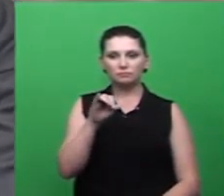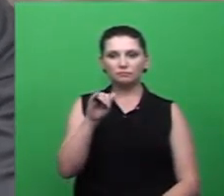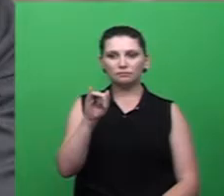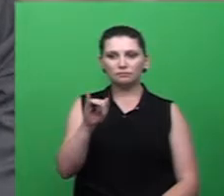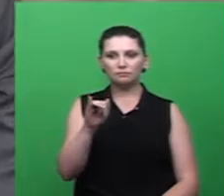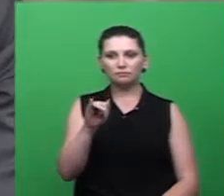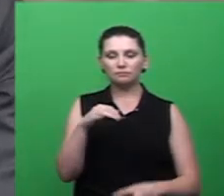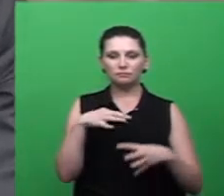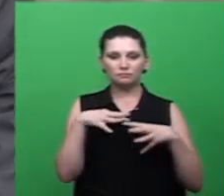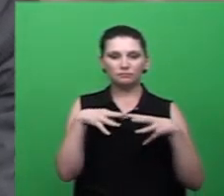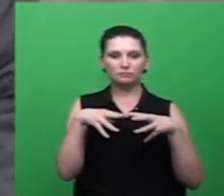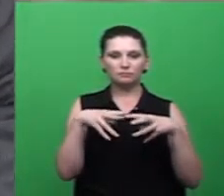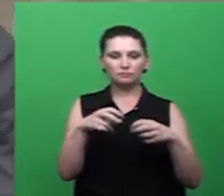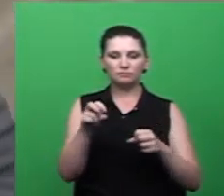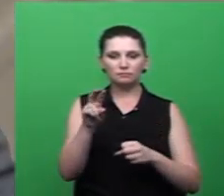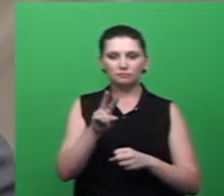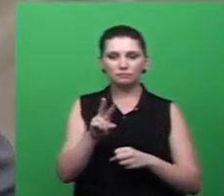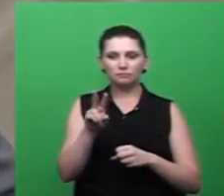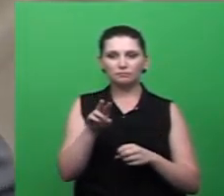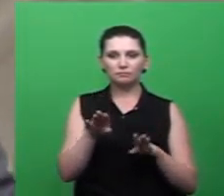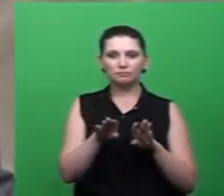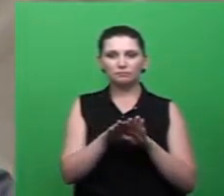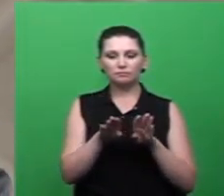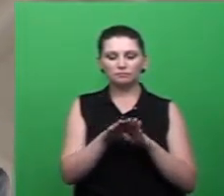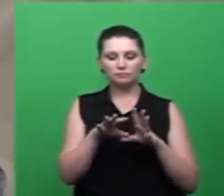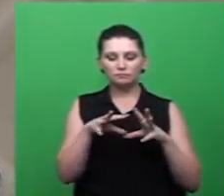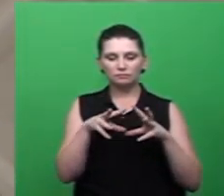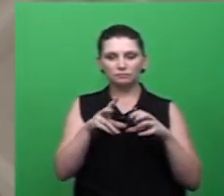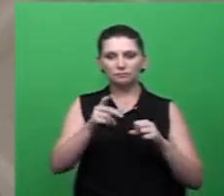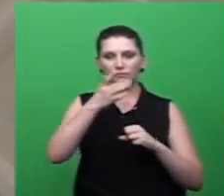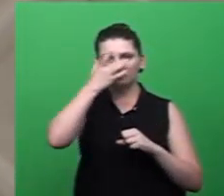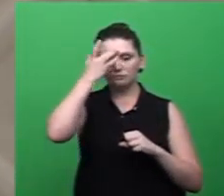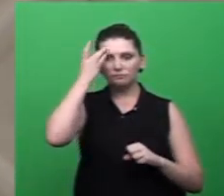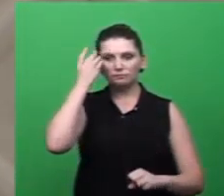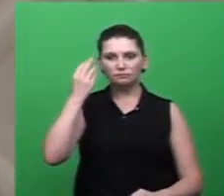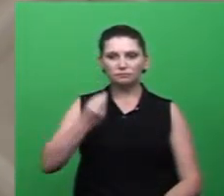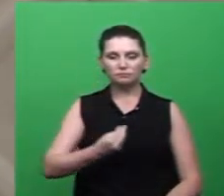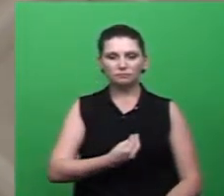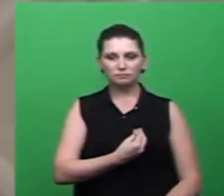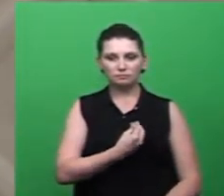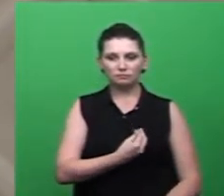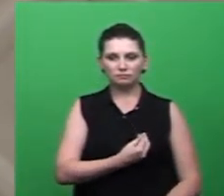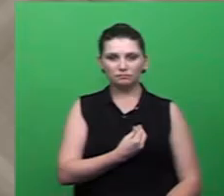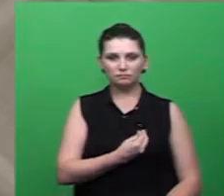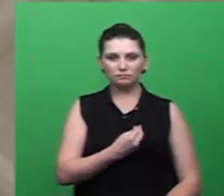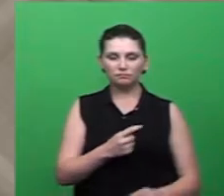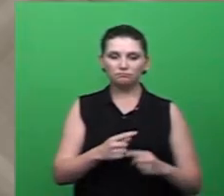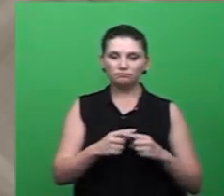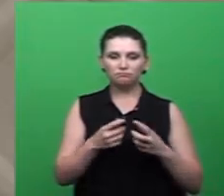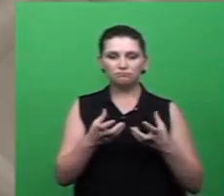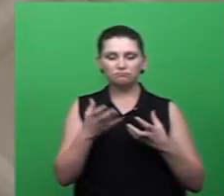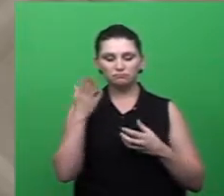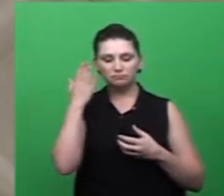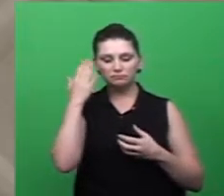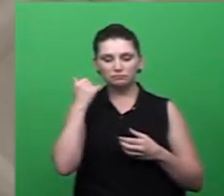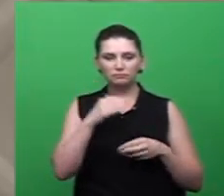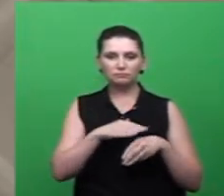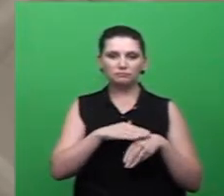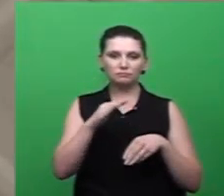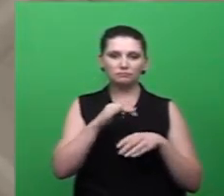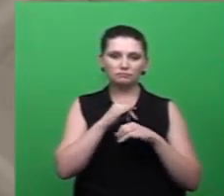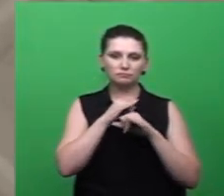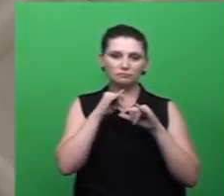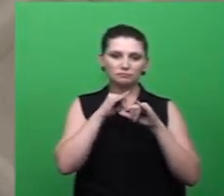demais vereadores e às pessoas que fizeram aqui presente para ter um pouco mais de informação relacionada tanto ao programa da dengue do